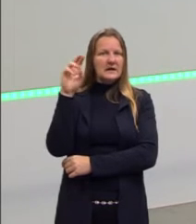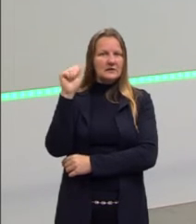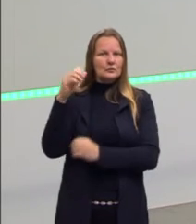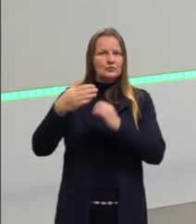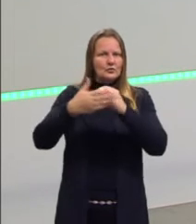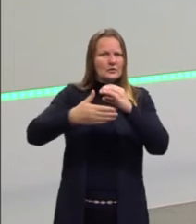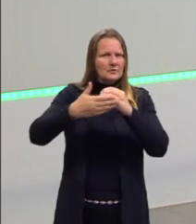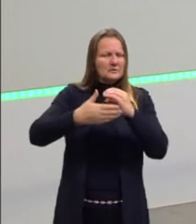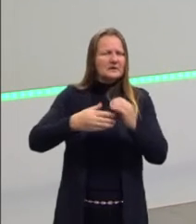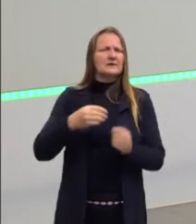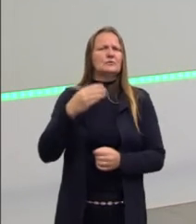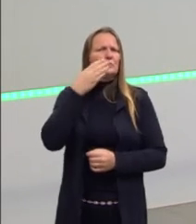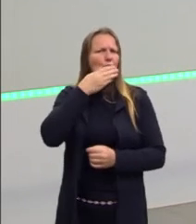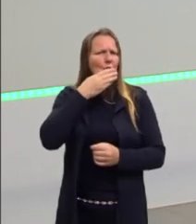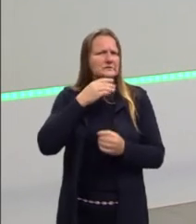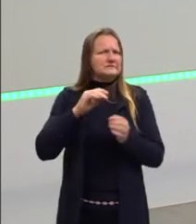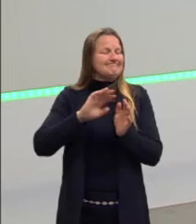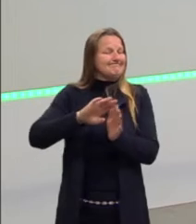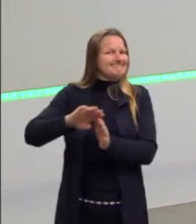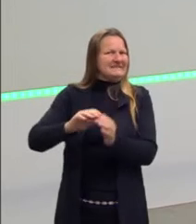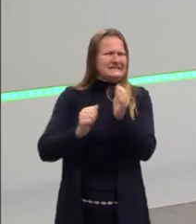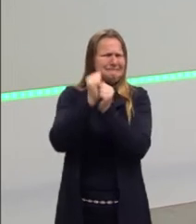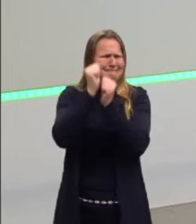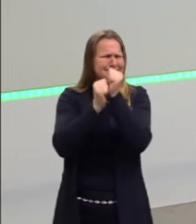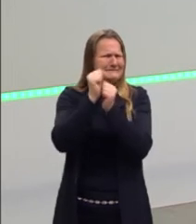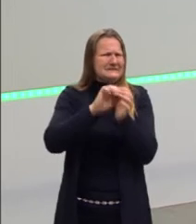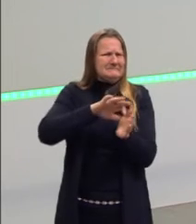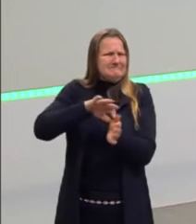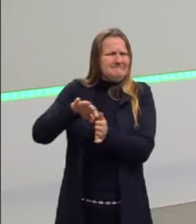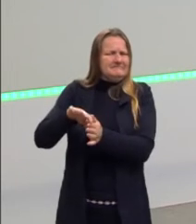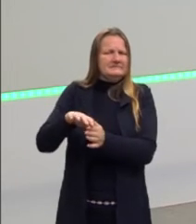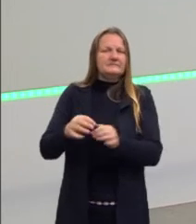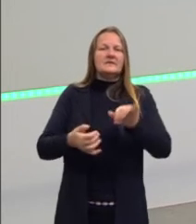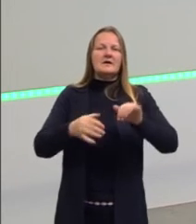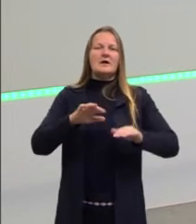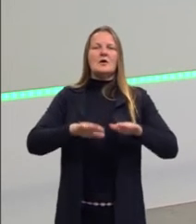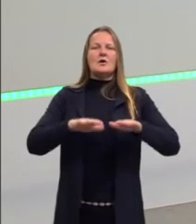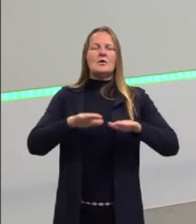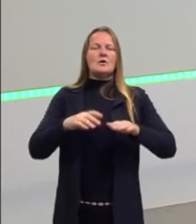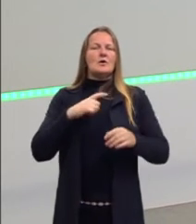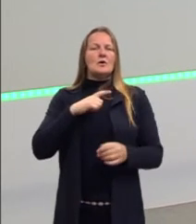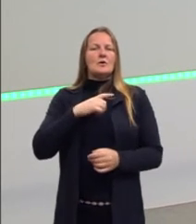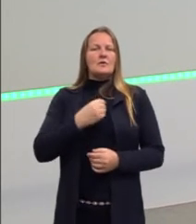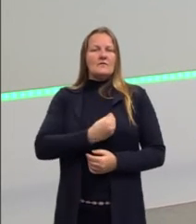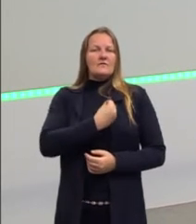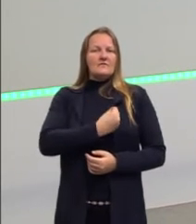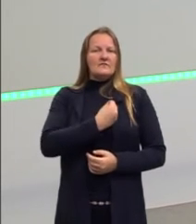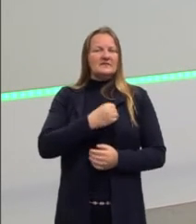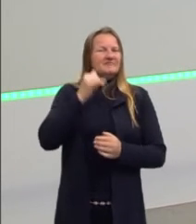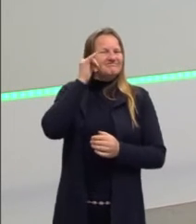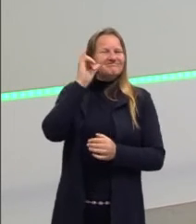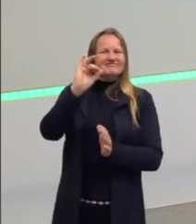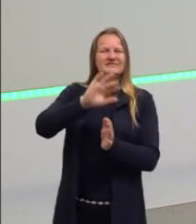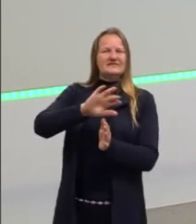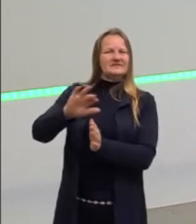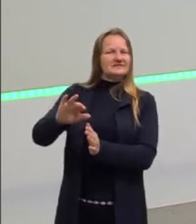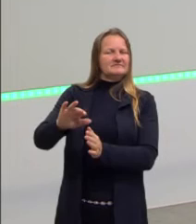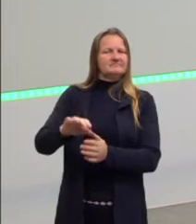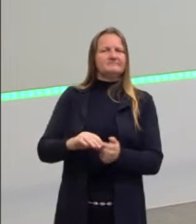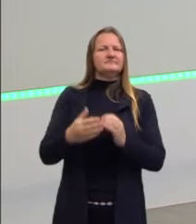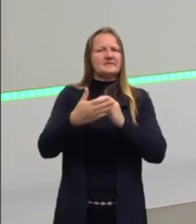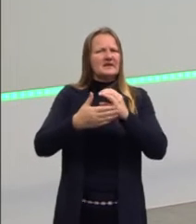industrializados. Então, tentar manter o equilíbrio e evitar, então, os doces e também os